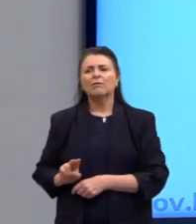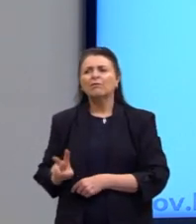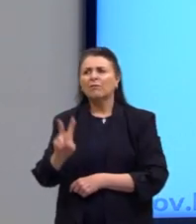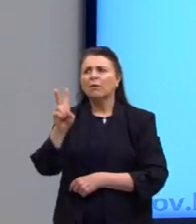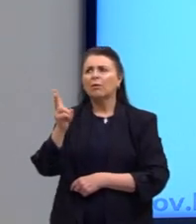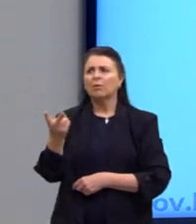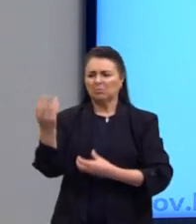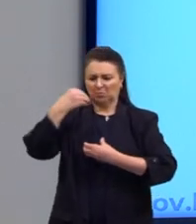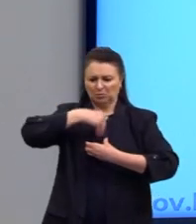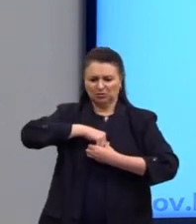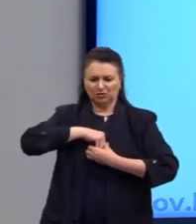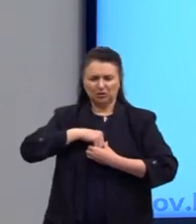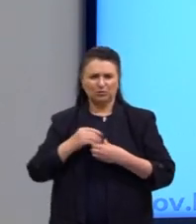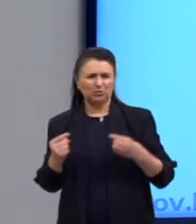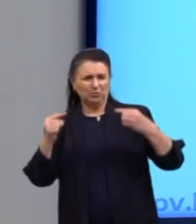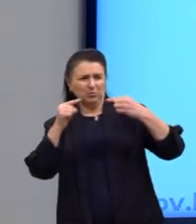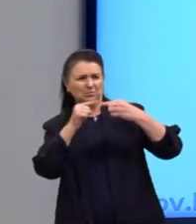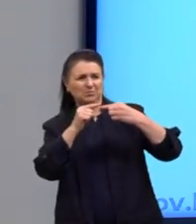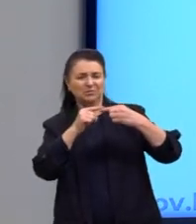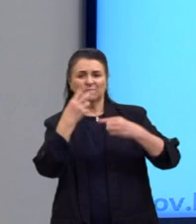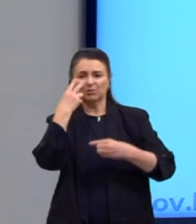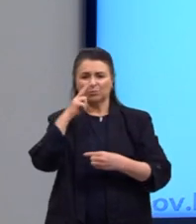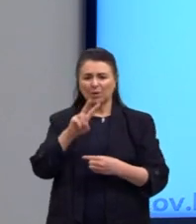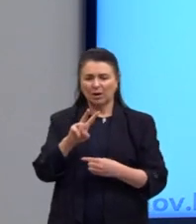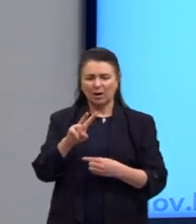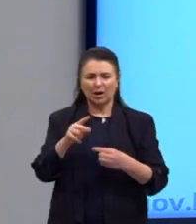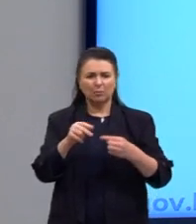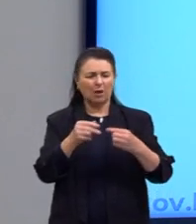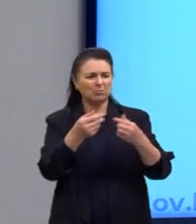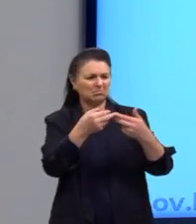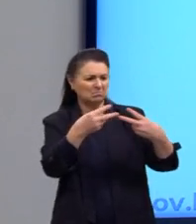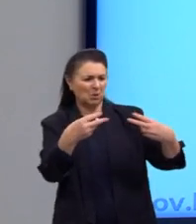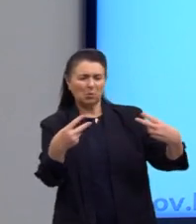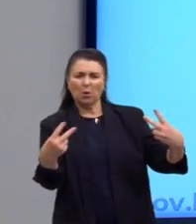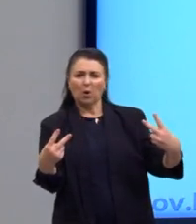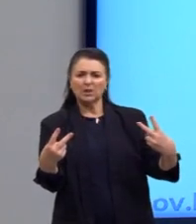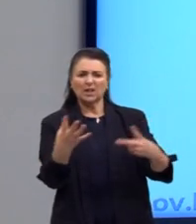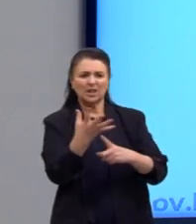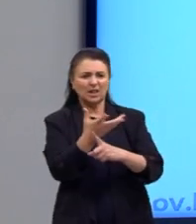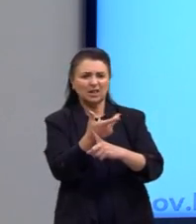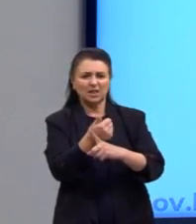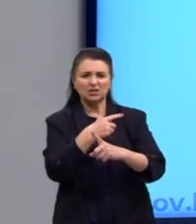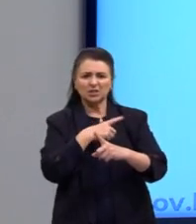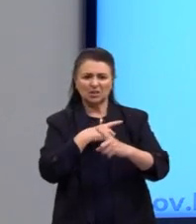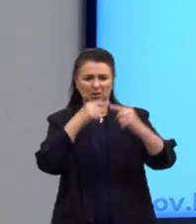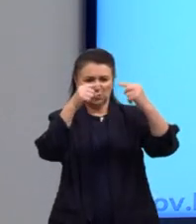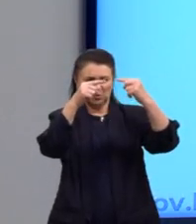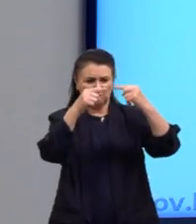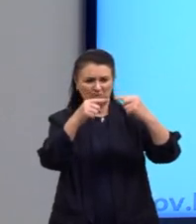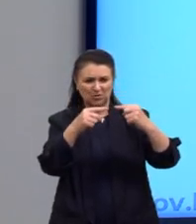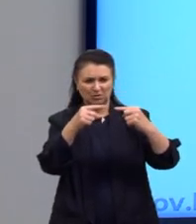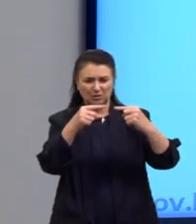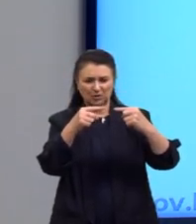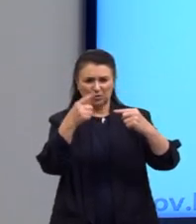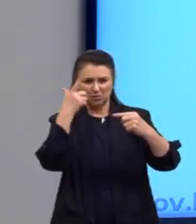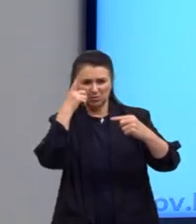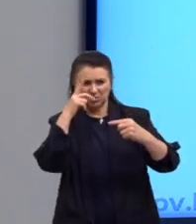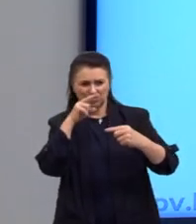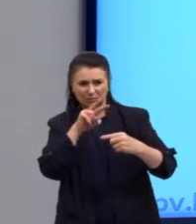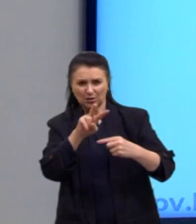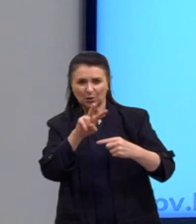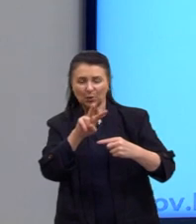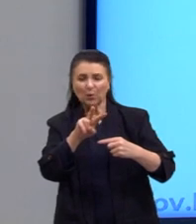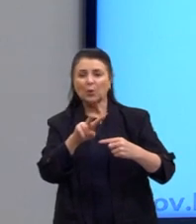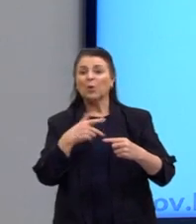o tem de subjetivo. Eu vejo uma arte, tem coisas objetivas que todos nós possamos ver, a arte é